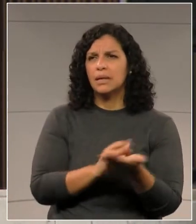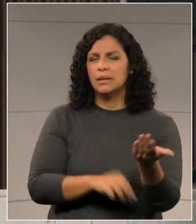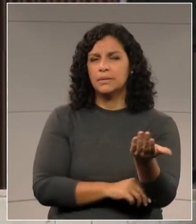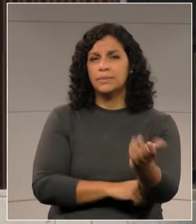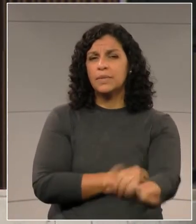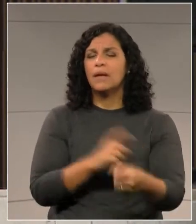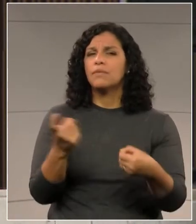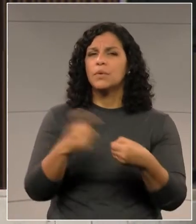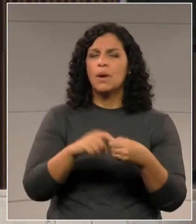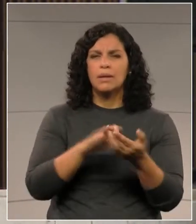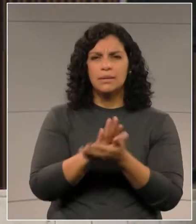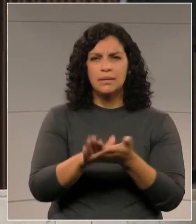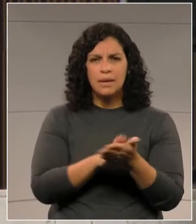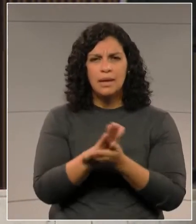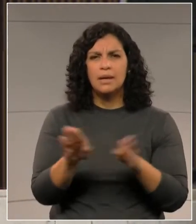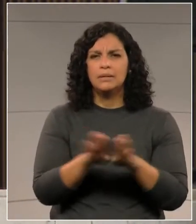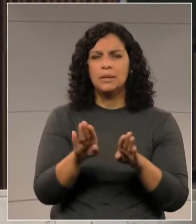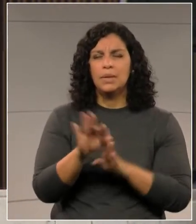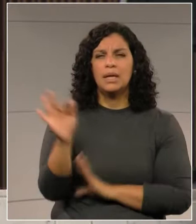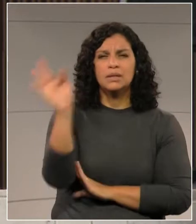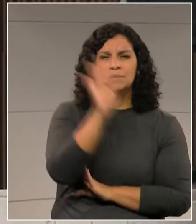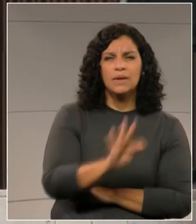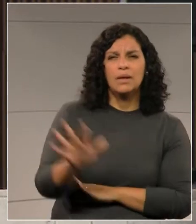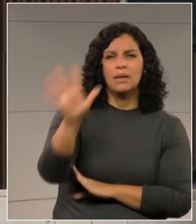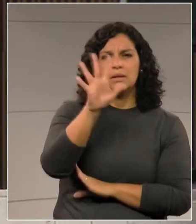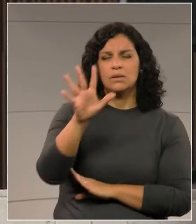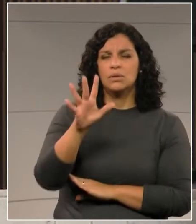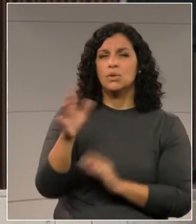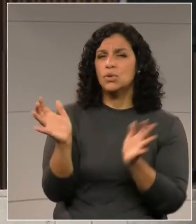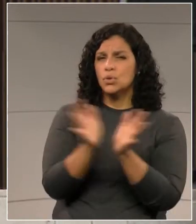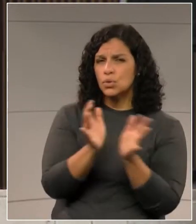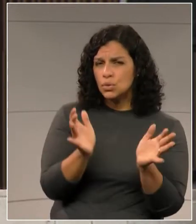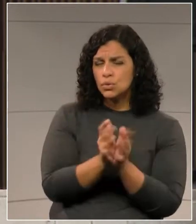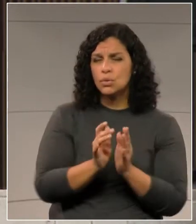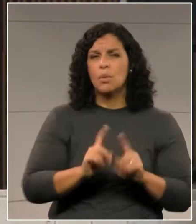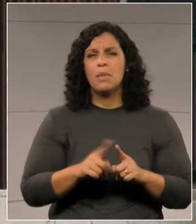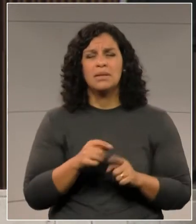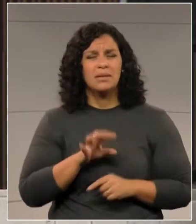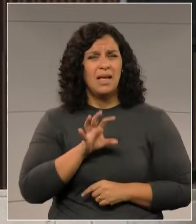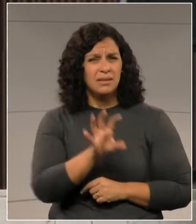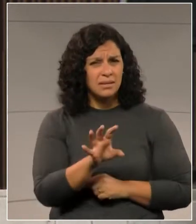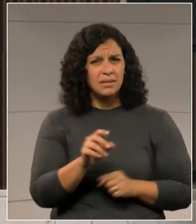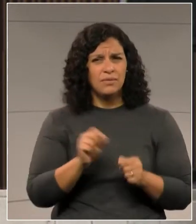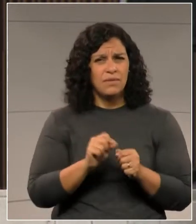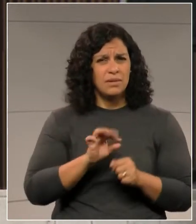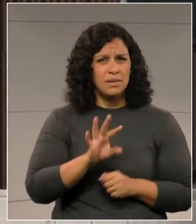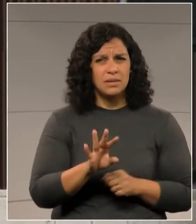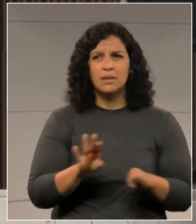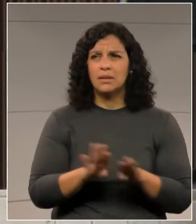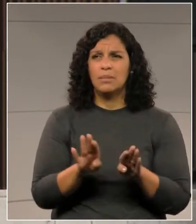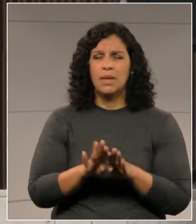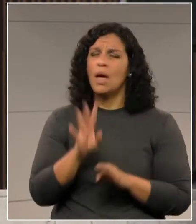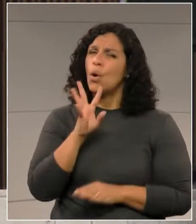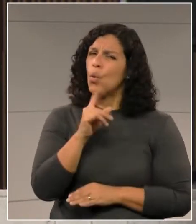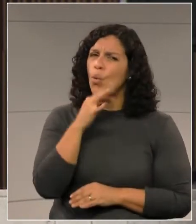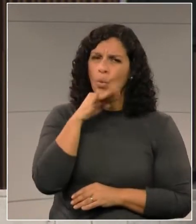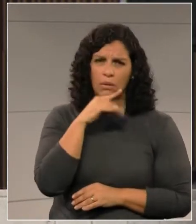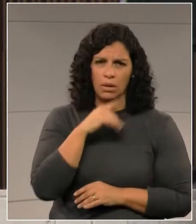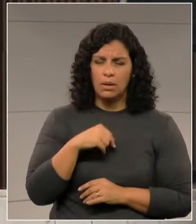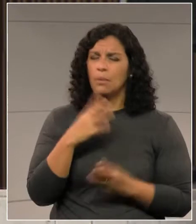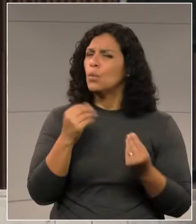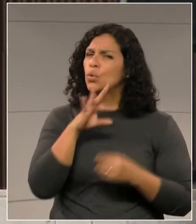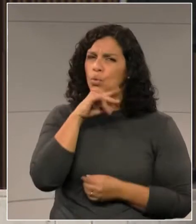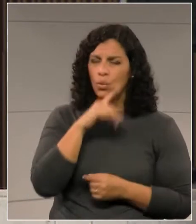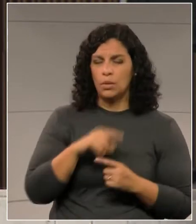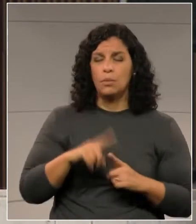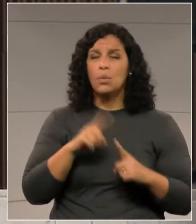a se filiarem as federações de classe. Agora, da forma como fez, fica muito ruim. Eu vou